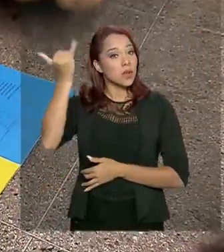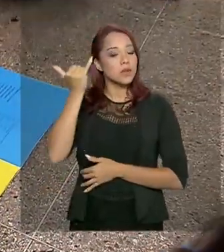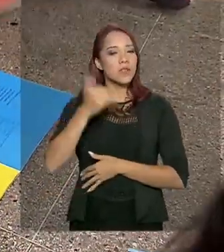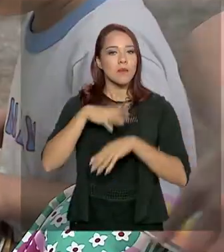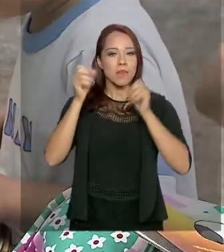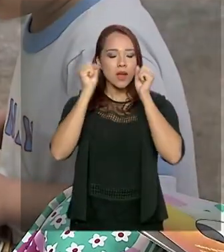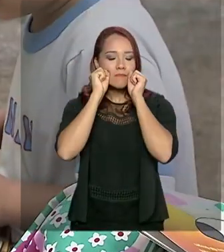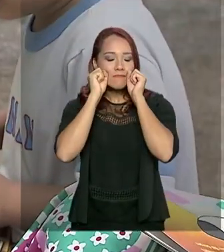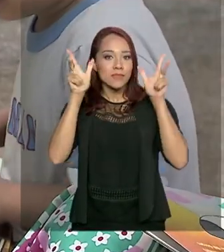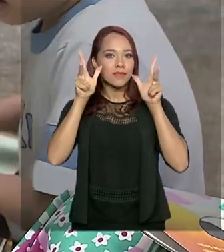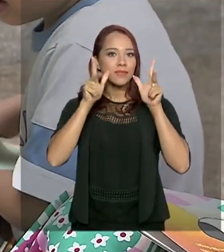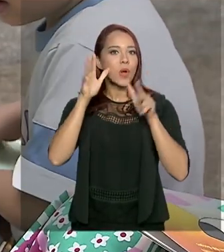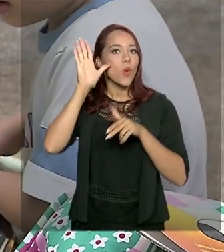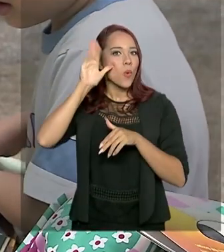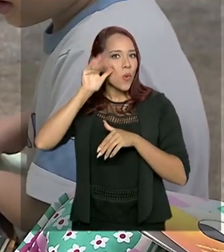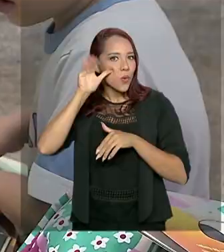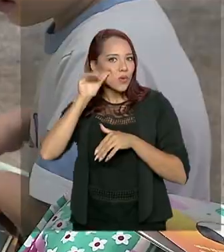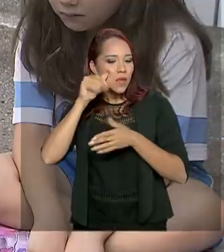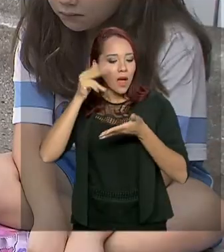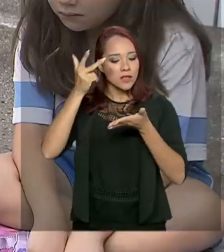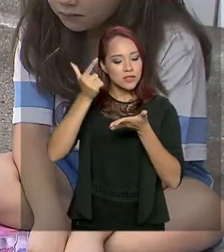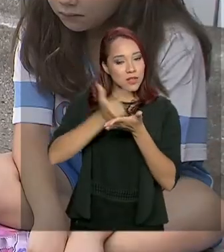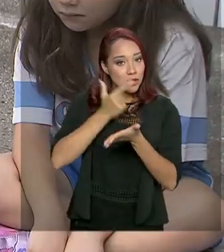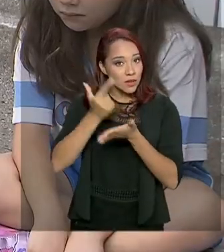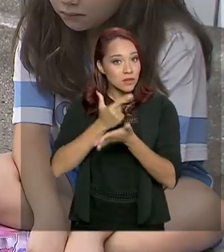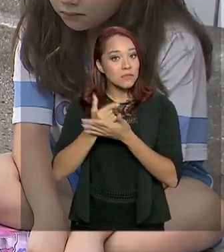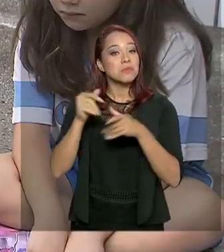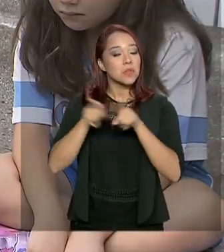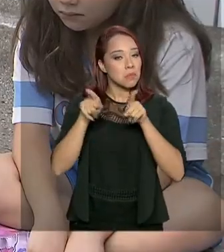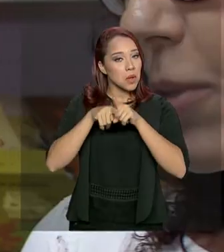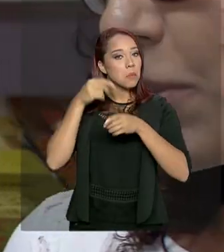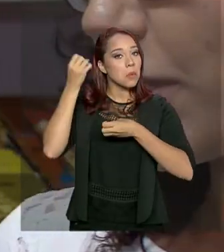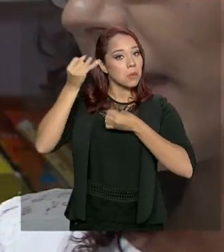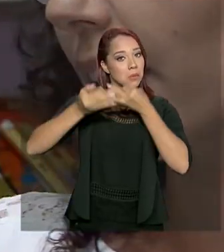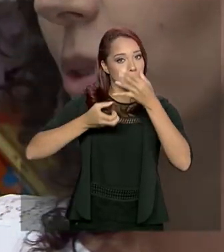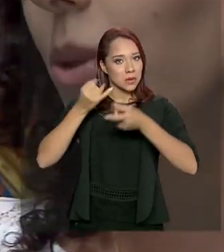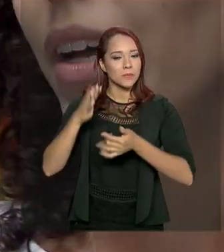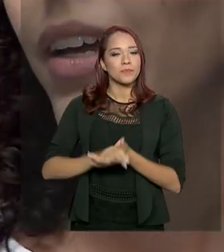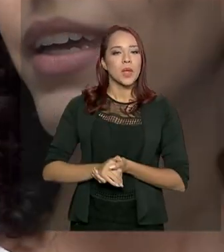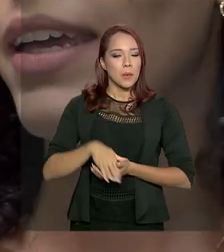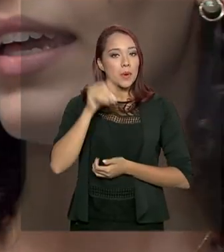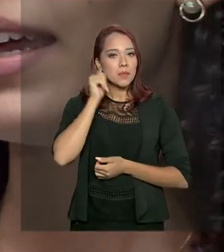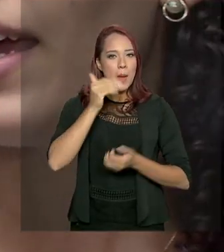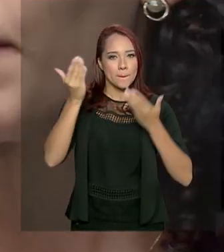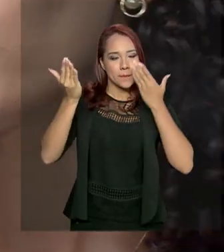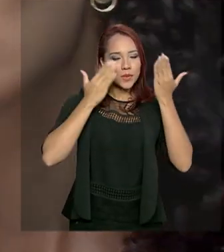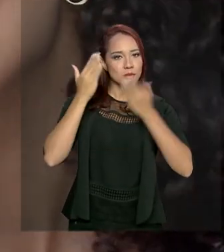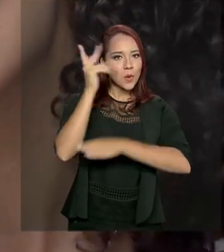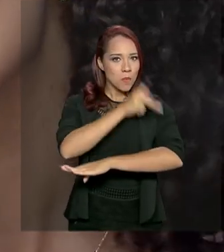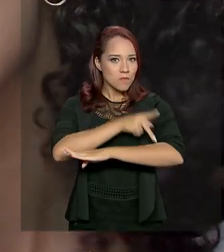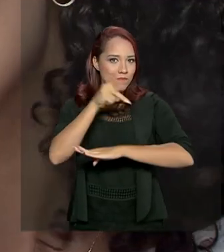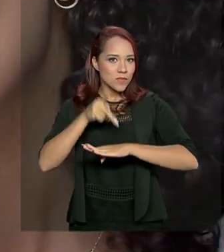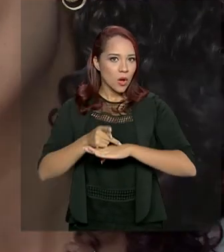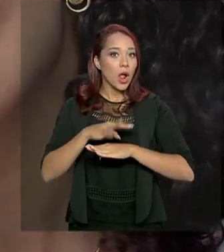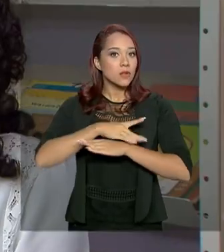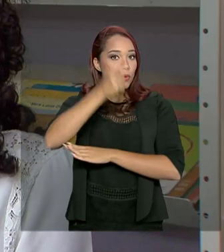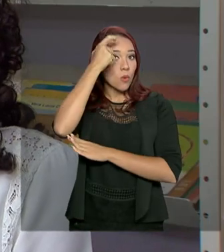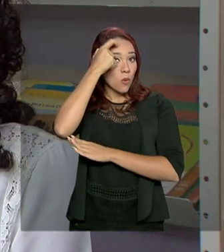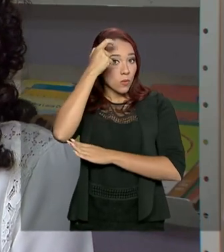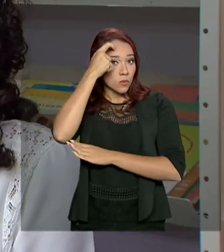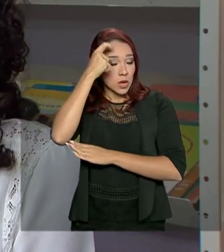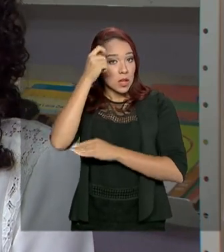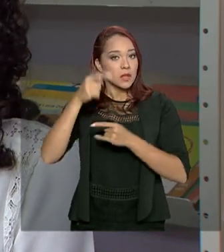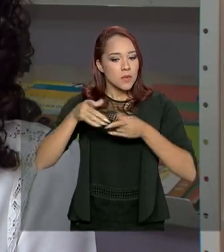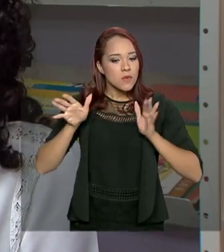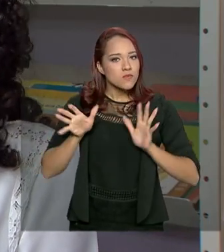despertar a sua curiosidade pelo livro e pelas narrativas. Para essa psicopedagoga, além do cognitivo, o